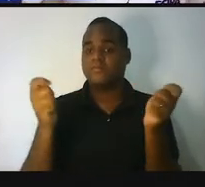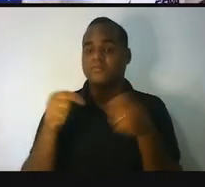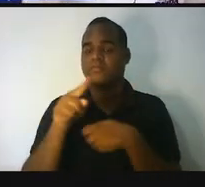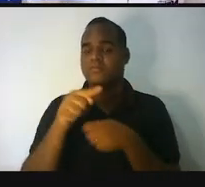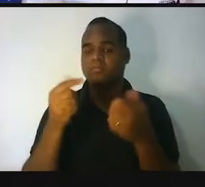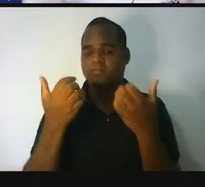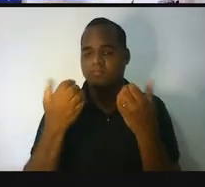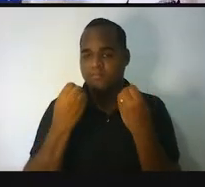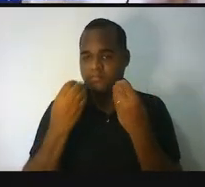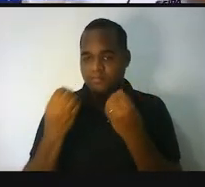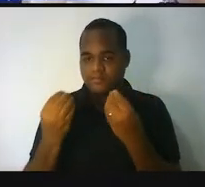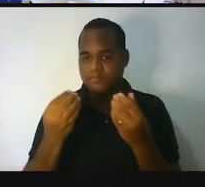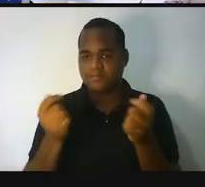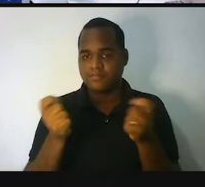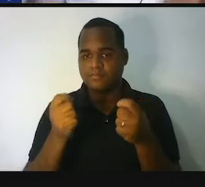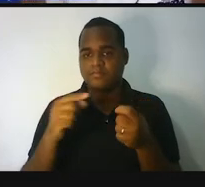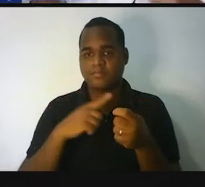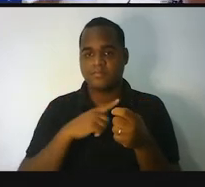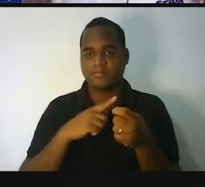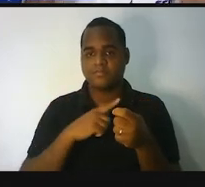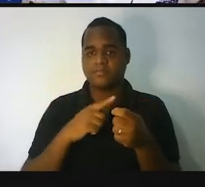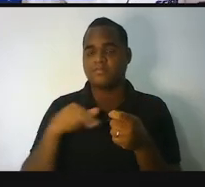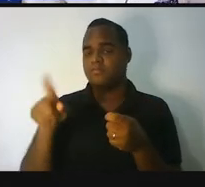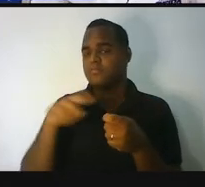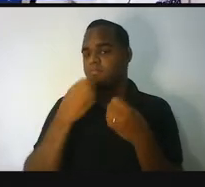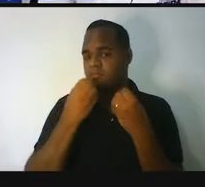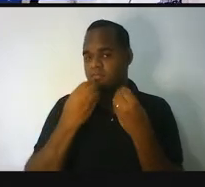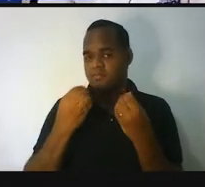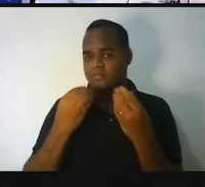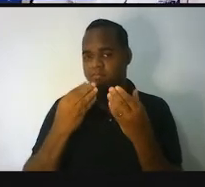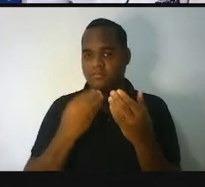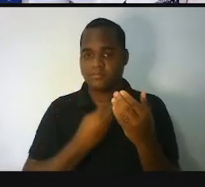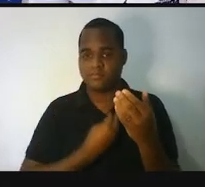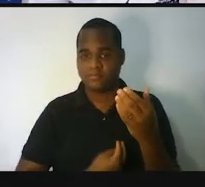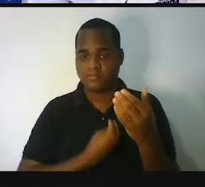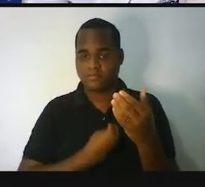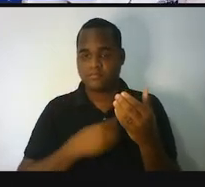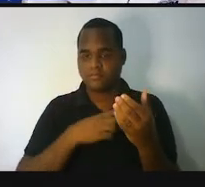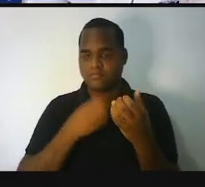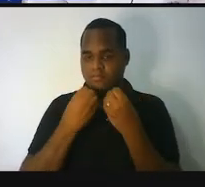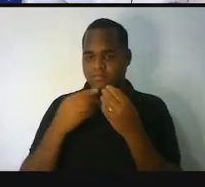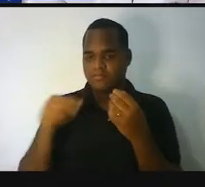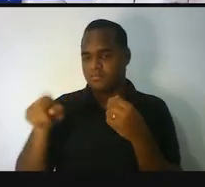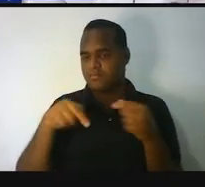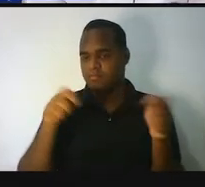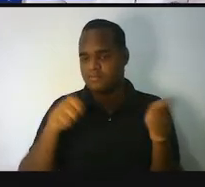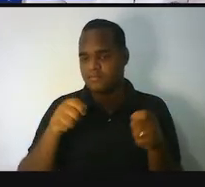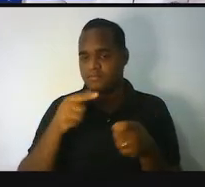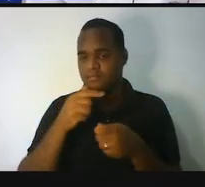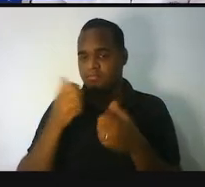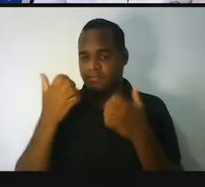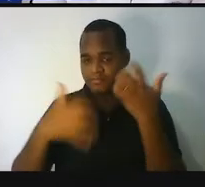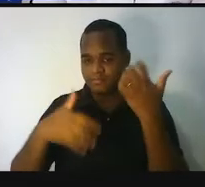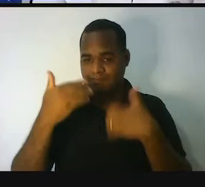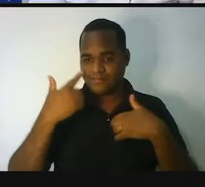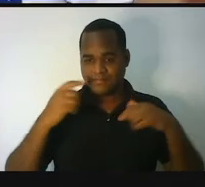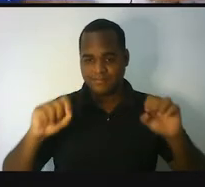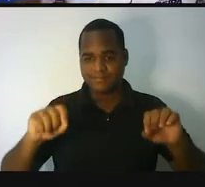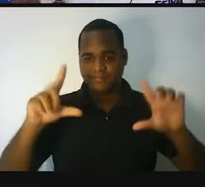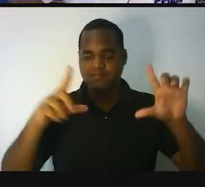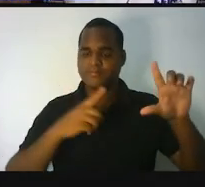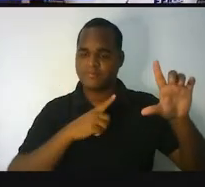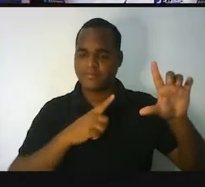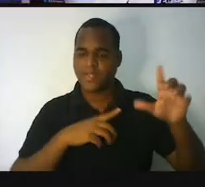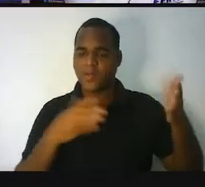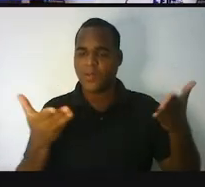fez o print da tela antes, você tem a oportunidade de fazer o print dessa tela agora. E